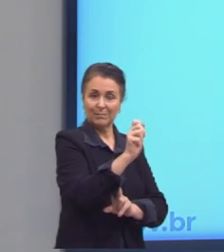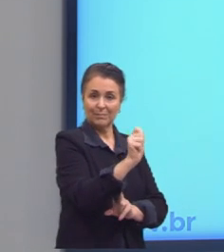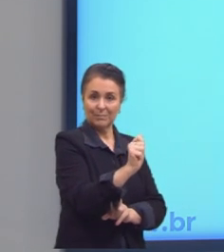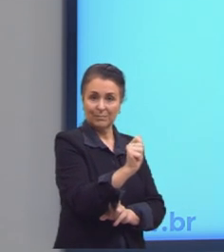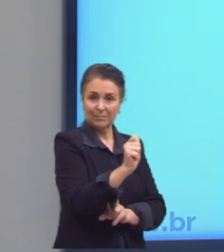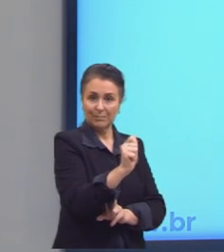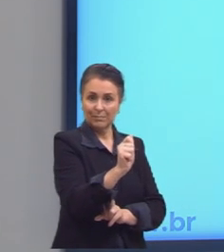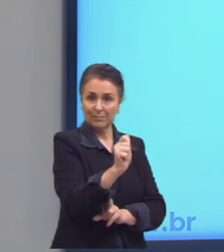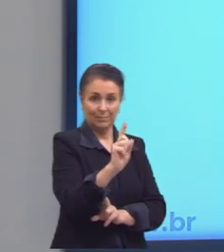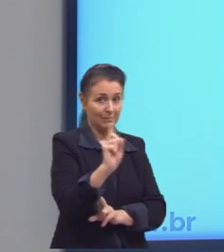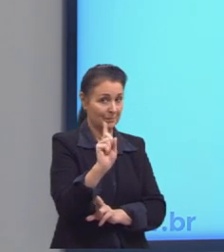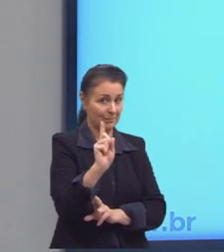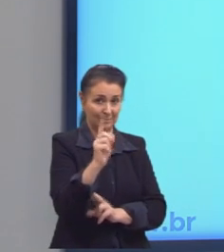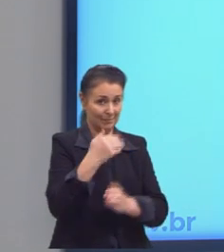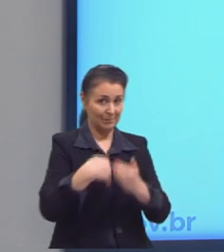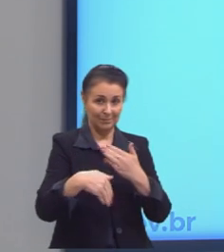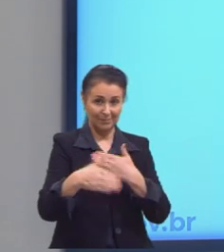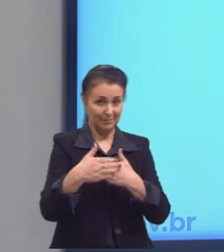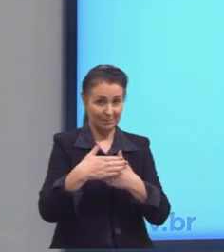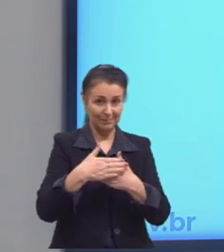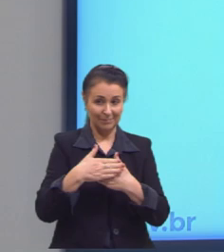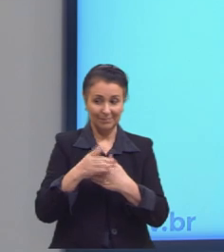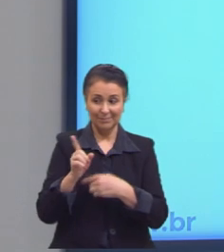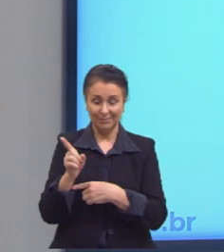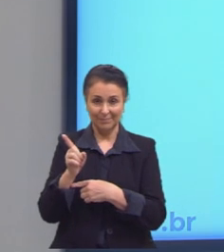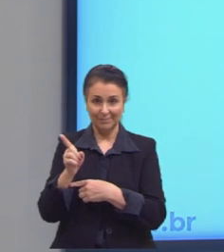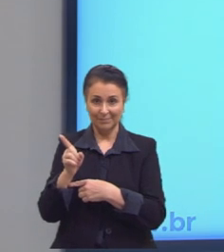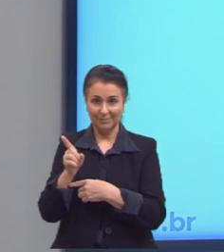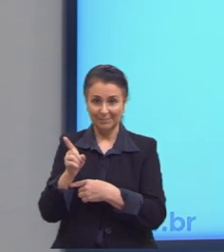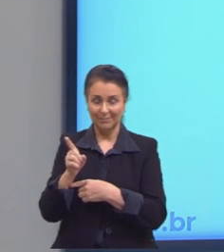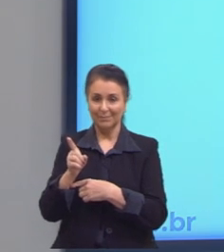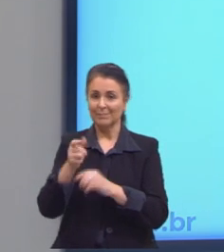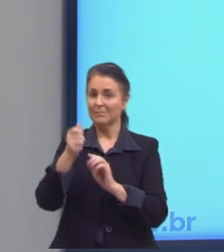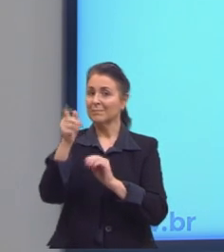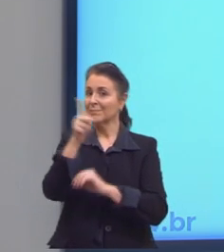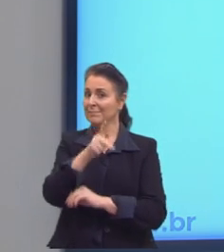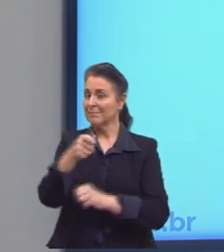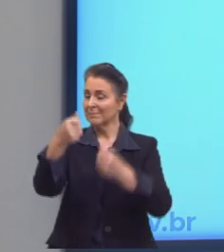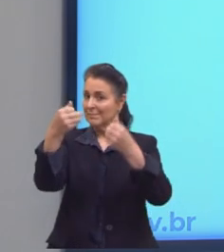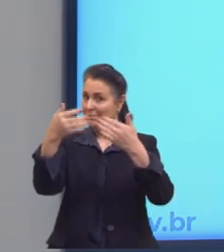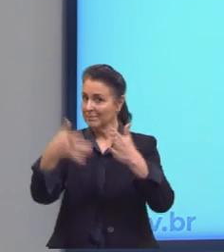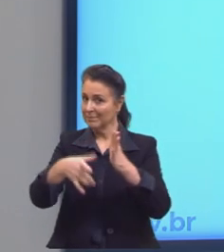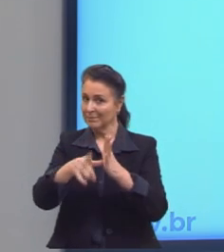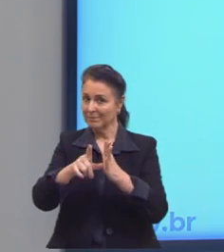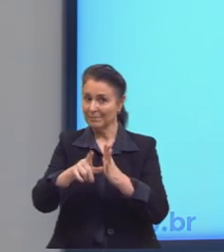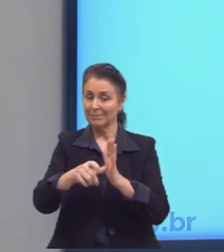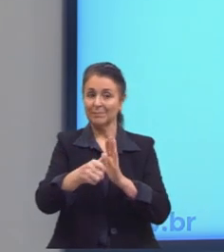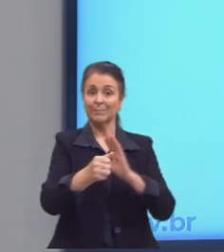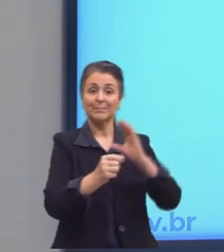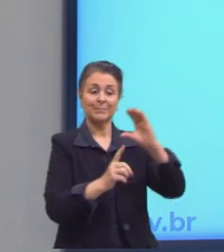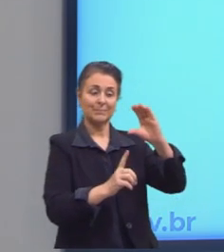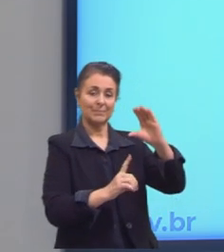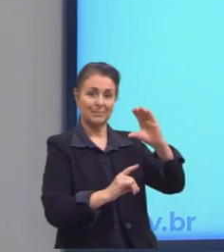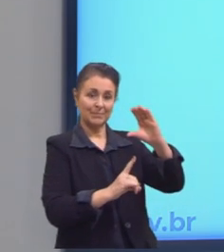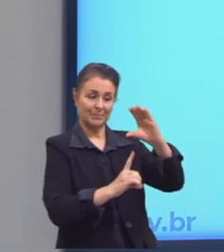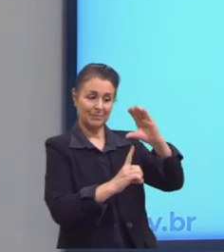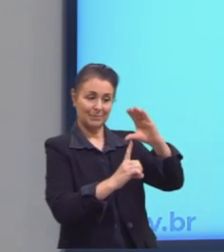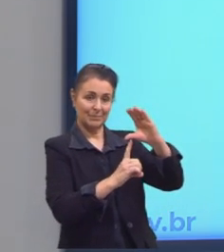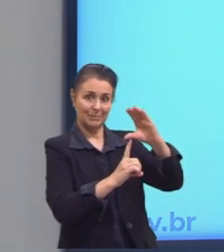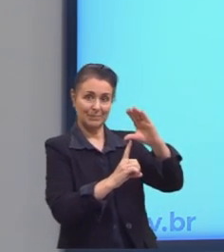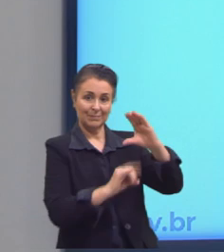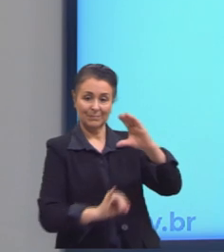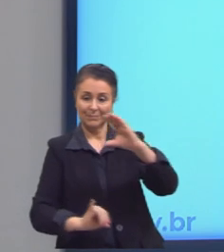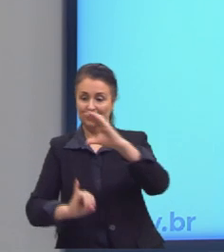notem que não são todos os elementos, né? Como a gente definiu antes, A é domínio, B é